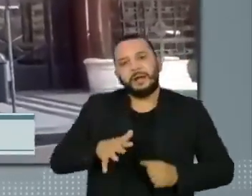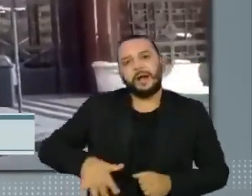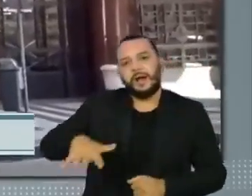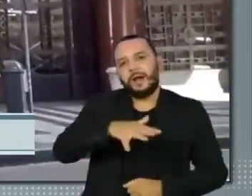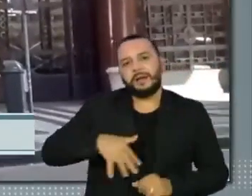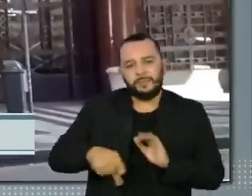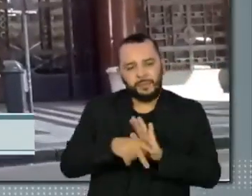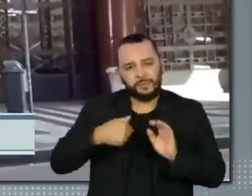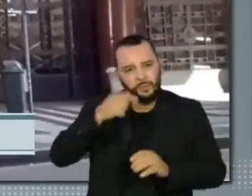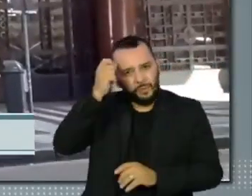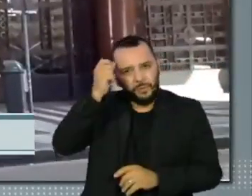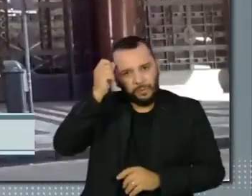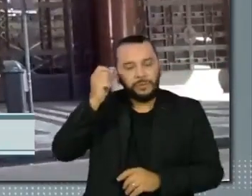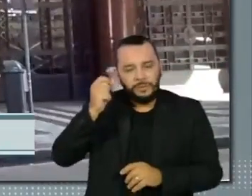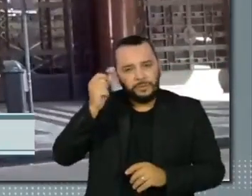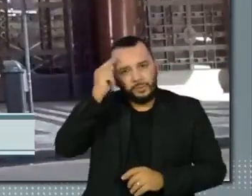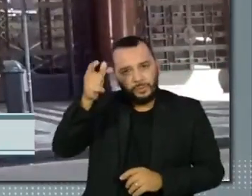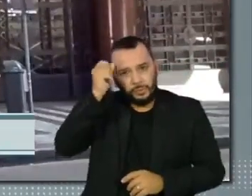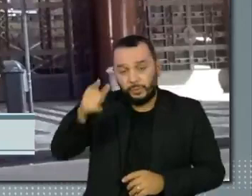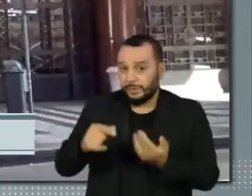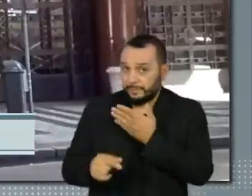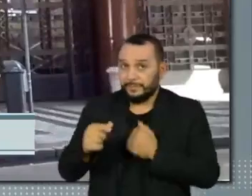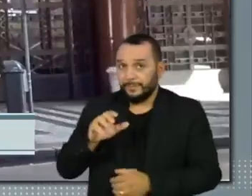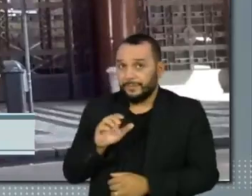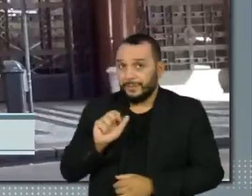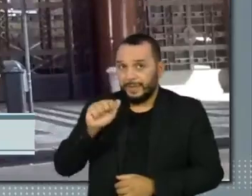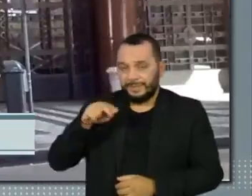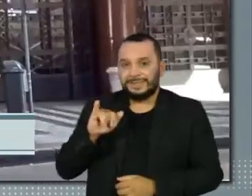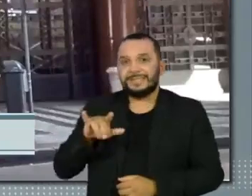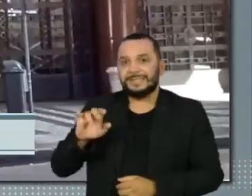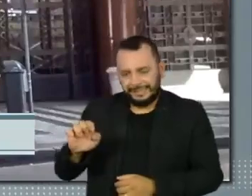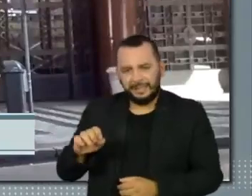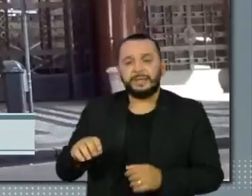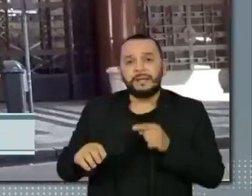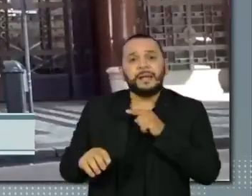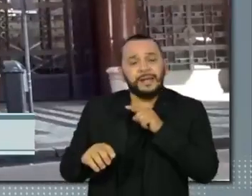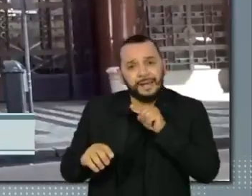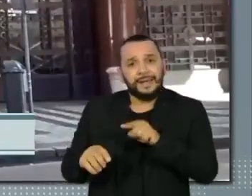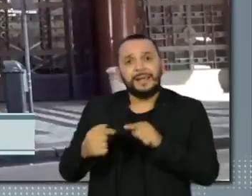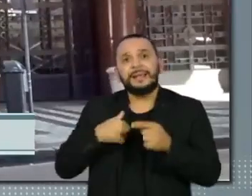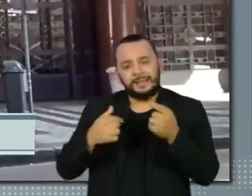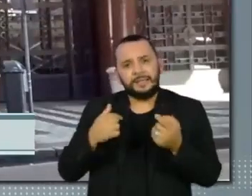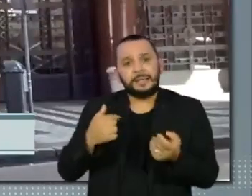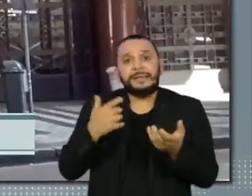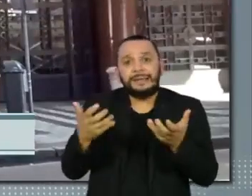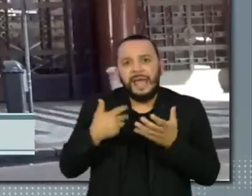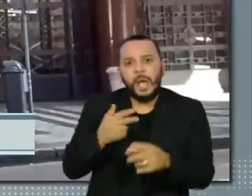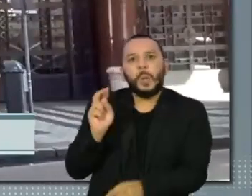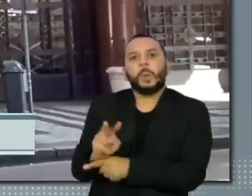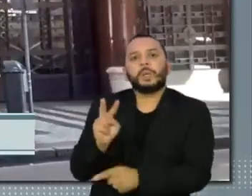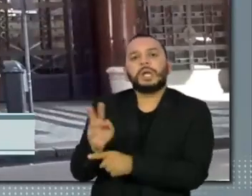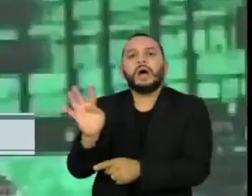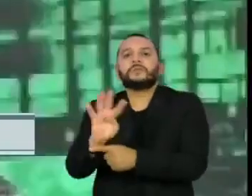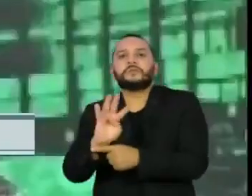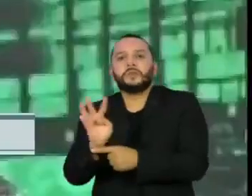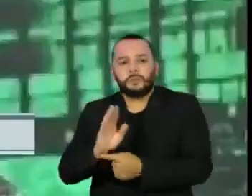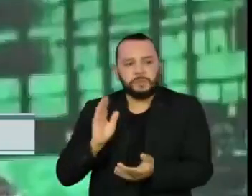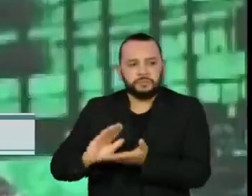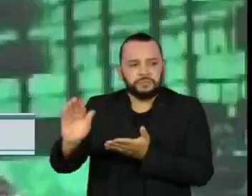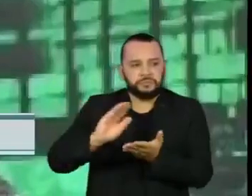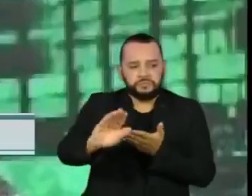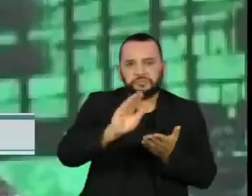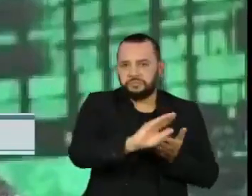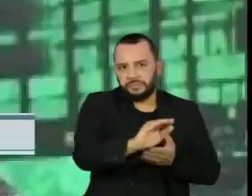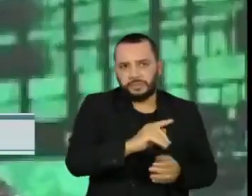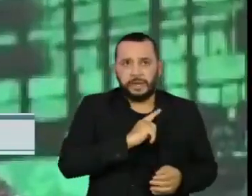afirmou que fecharia a Ancine se não pudesse ter ingerência nos filmes que receberiam apoio financeiro e logístico da agência. À